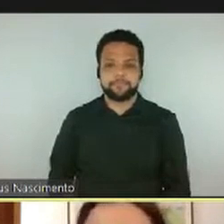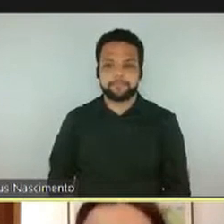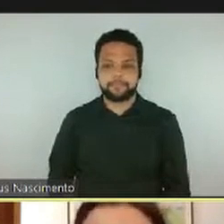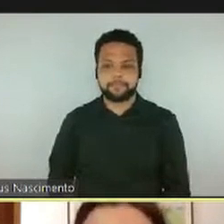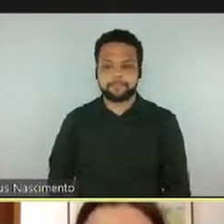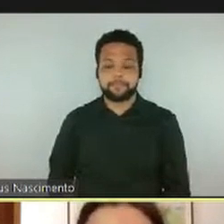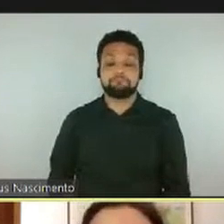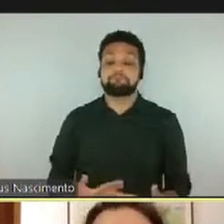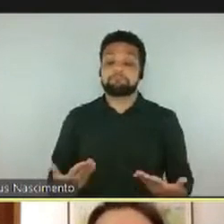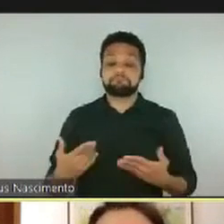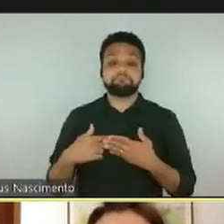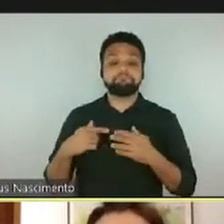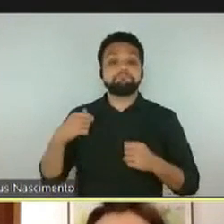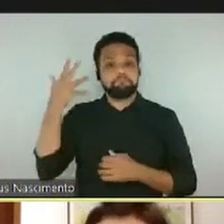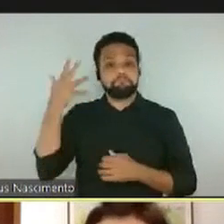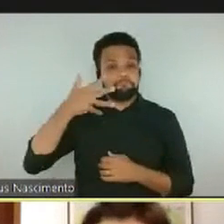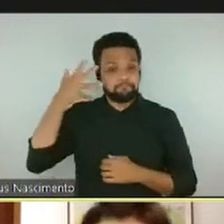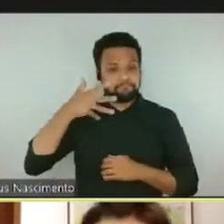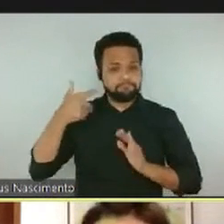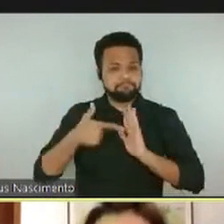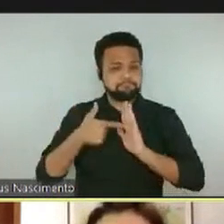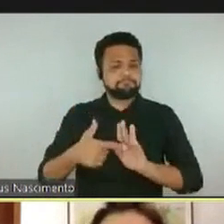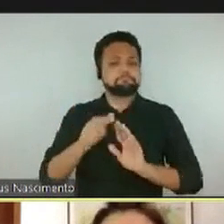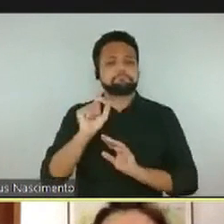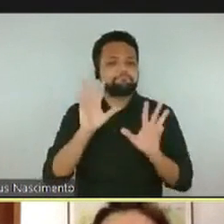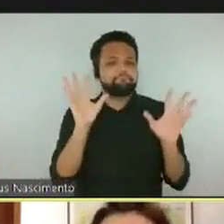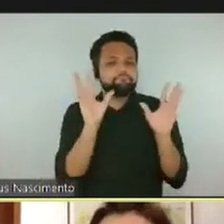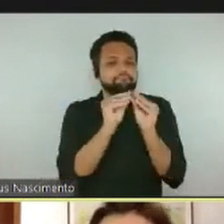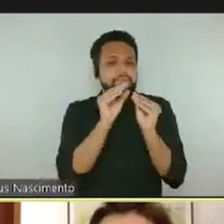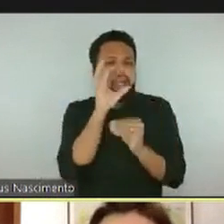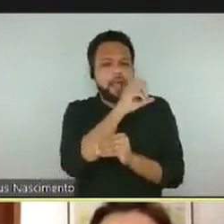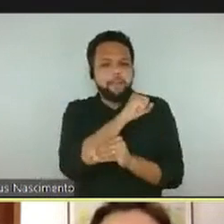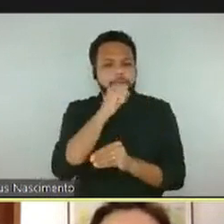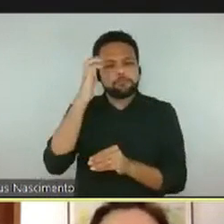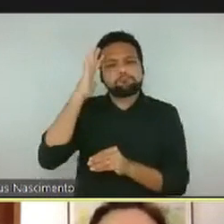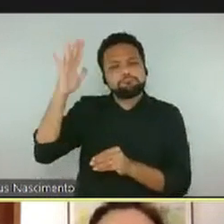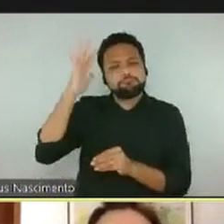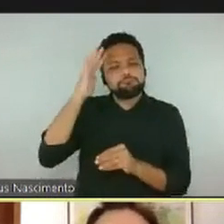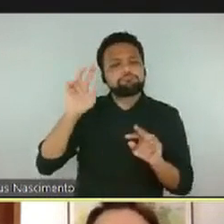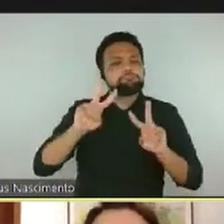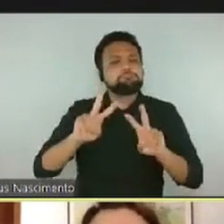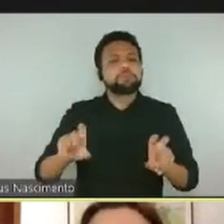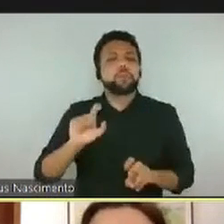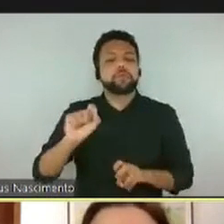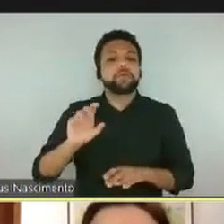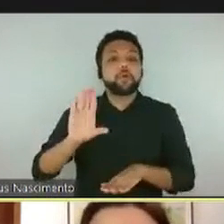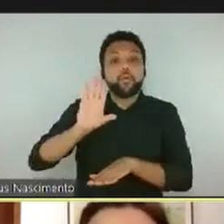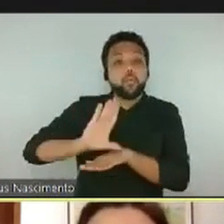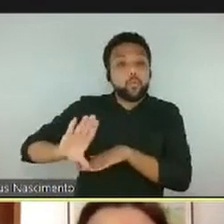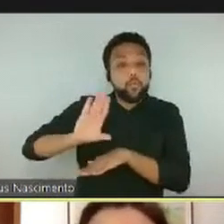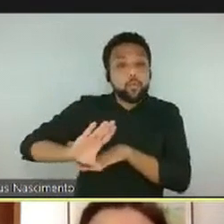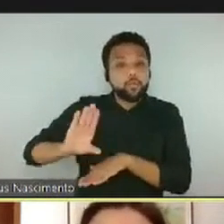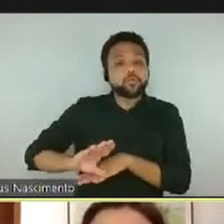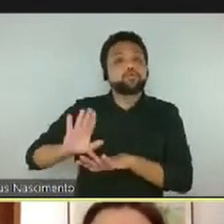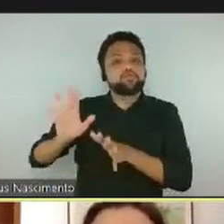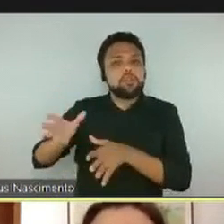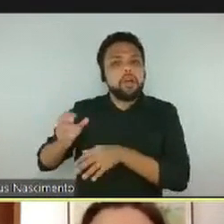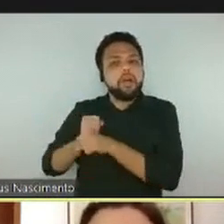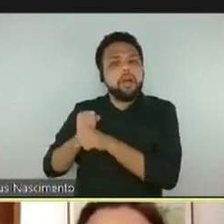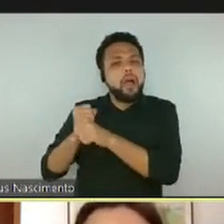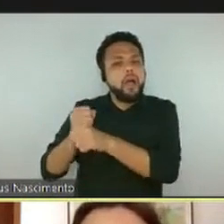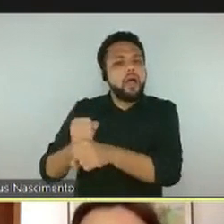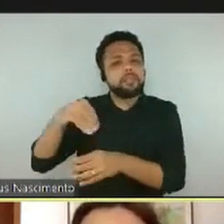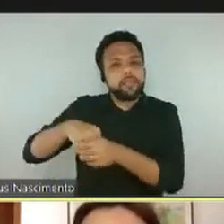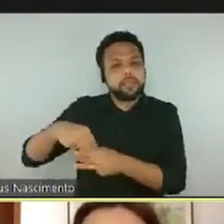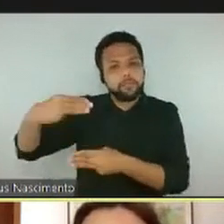Minha apresentação vai ser uma breve reflexão sobre um curso que vem sendo desenvolvido há algum tempo no MAC, o curso